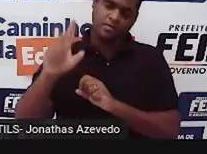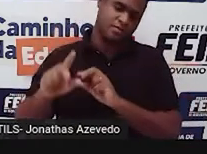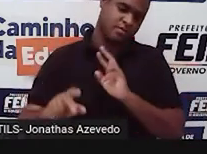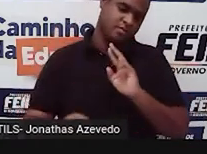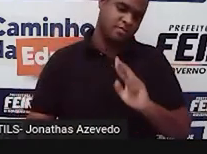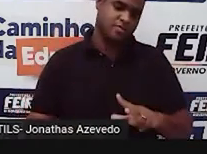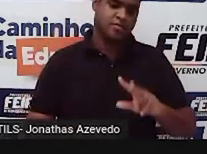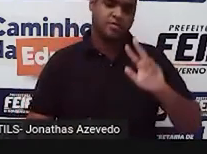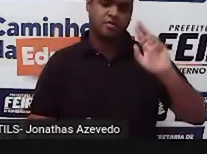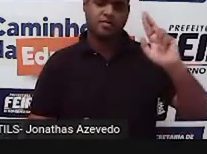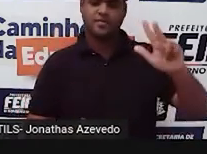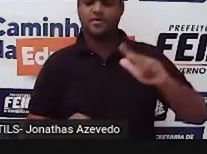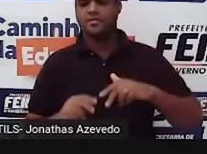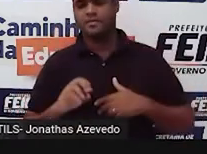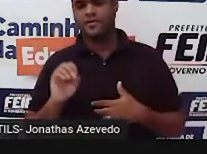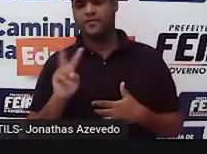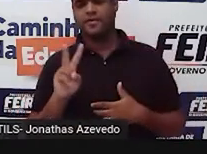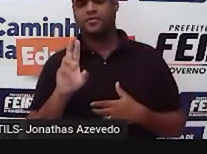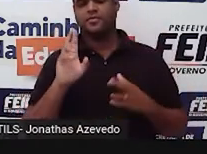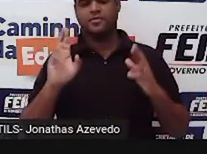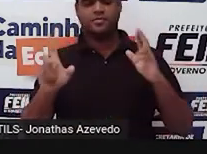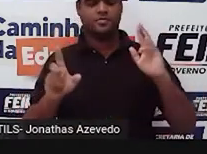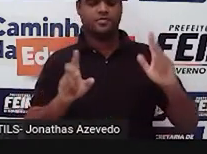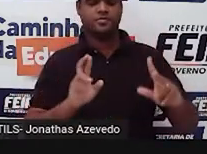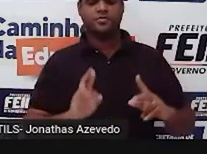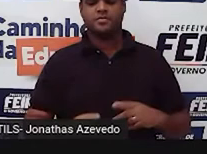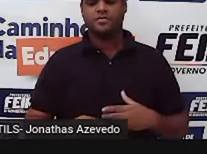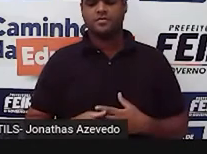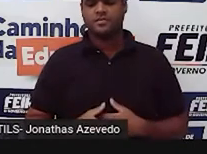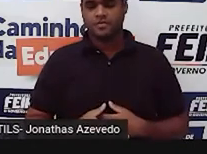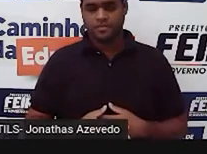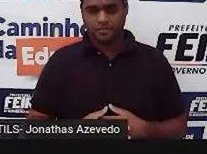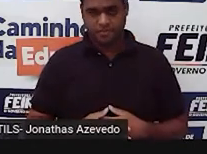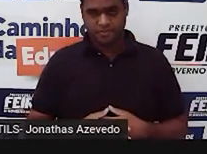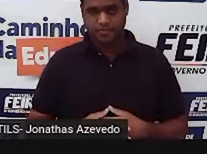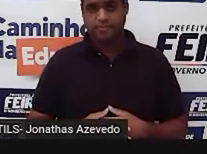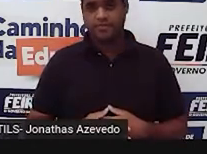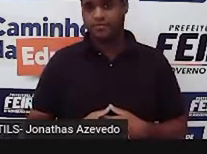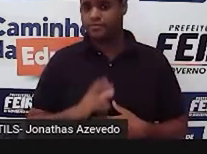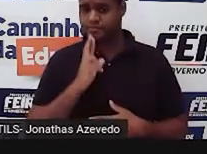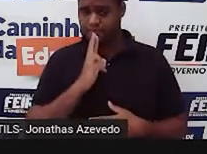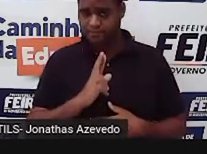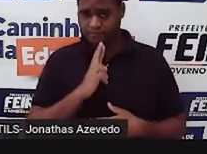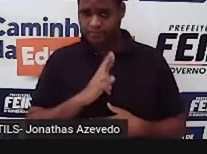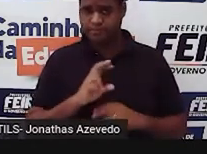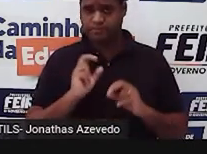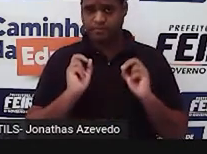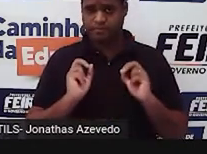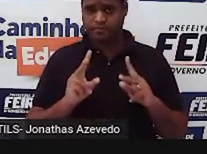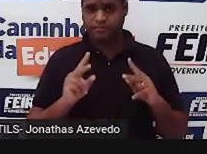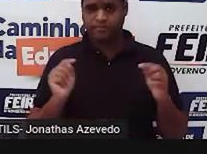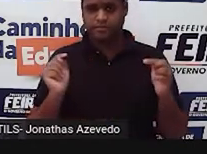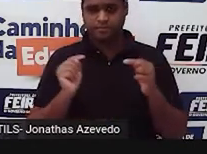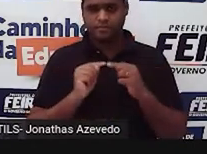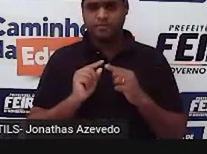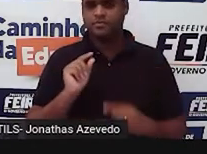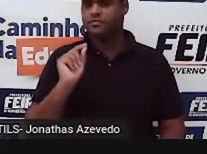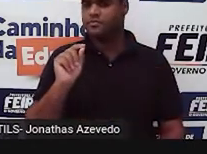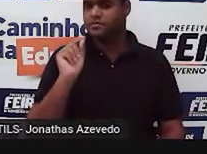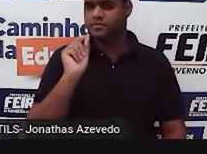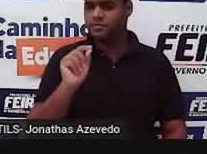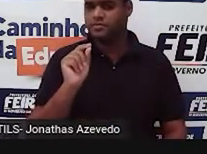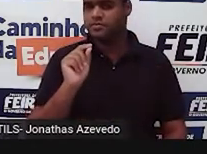valores diferentes, tá bom? Essa é a resposta. Para essa resposta,